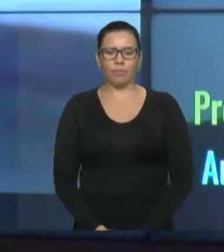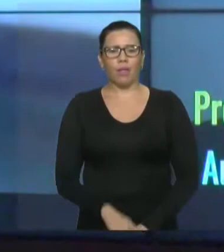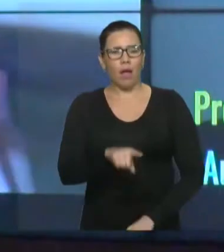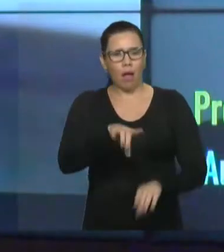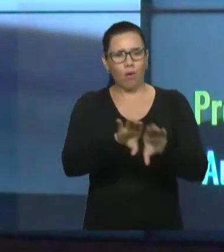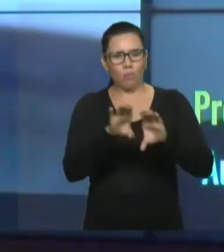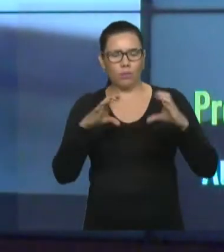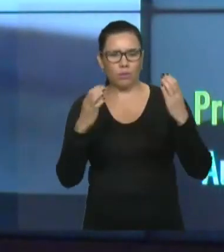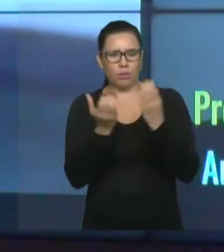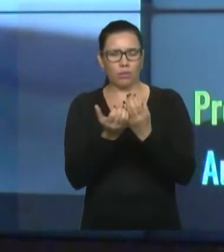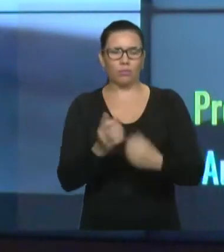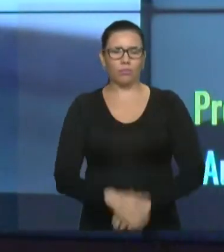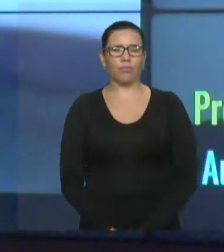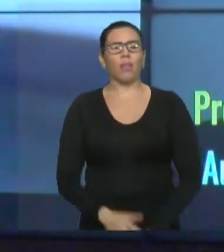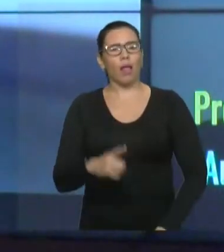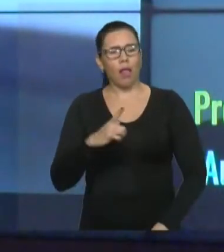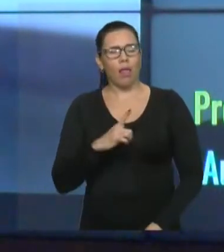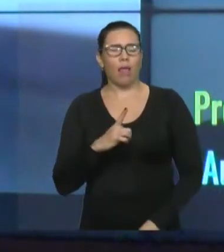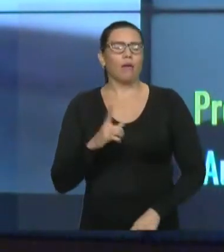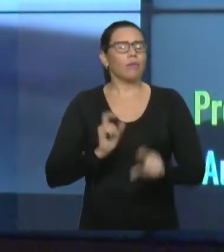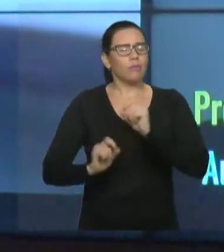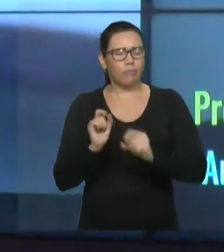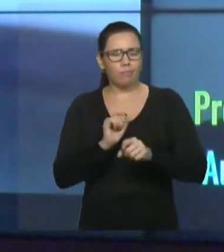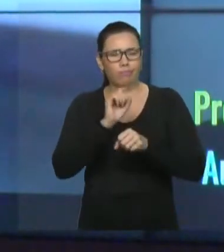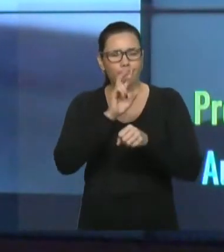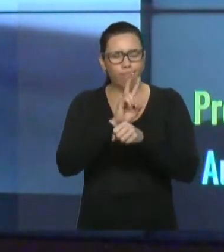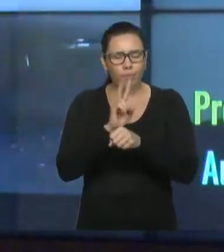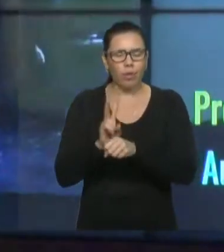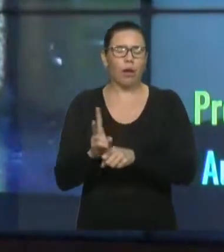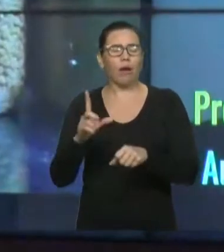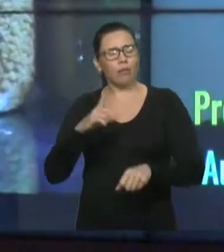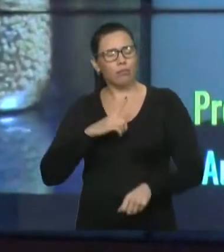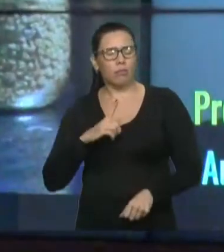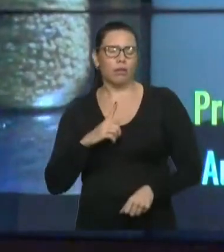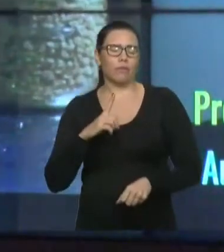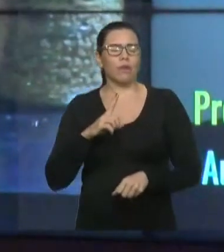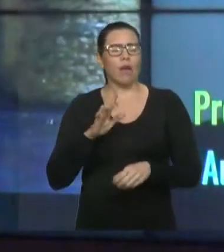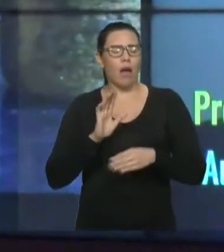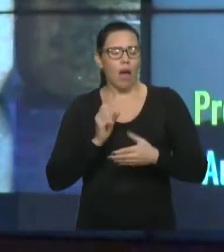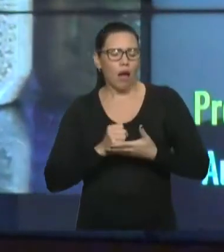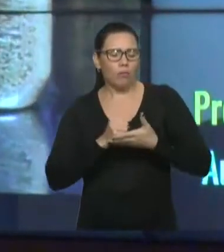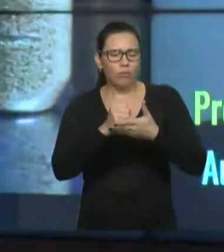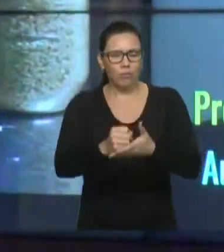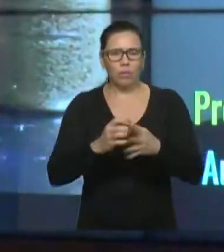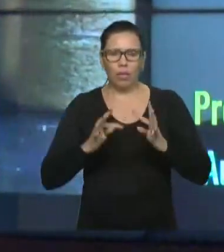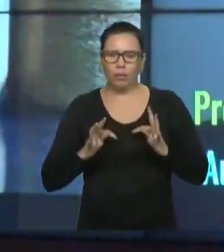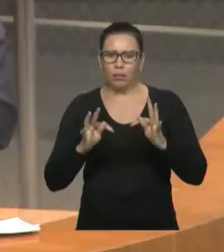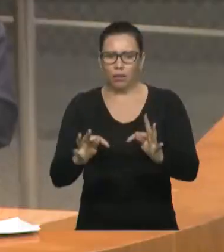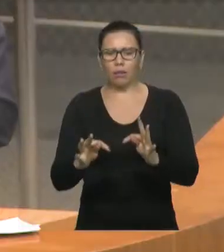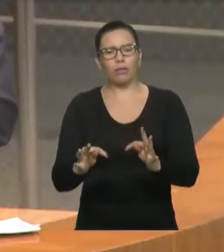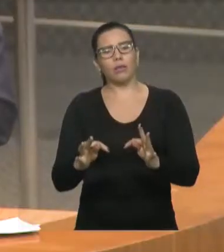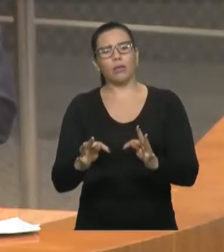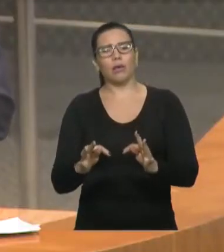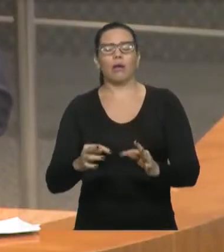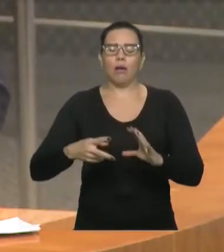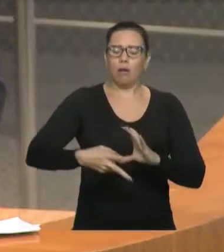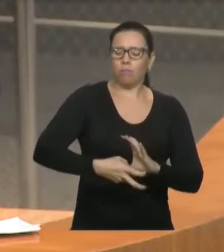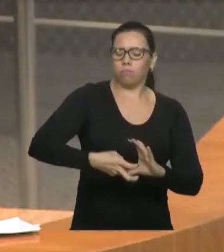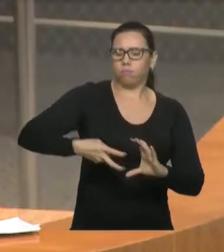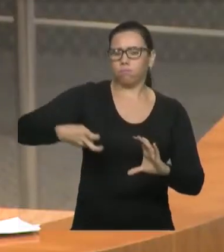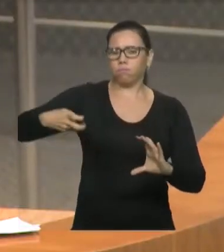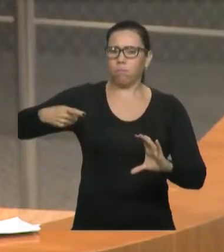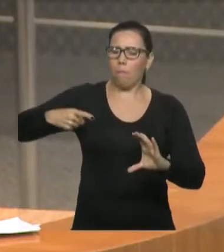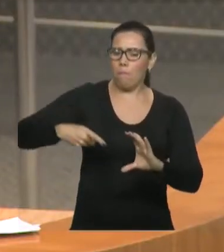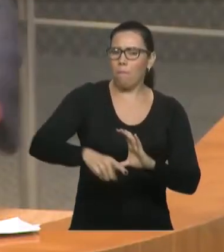técnica, o assentamento recebeu poços, sistema de abastecimento de água, nós fizemos a entrega de uma